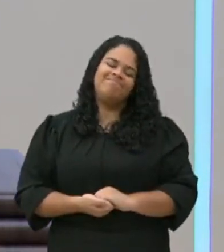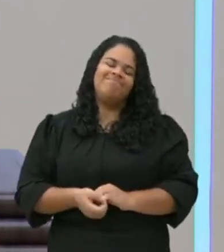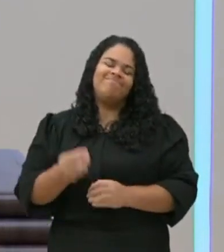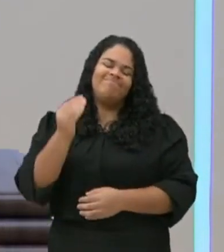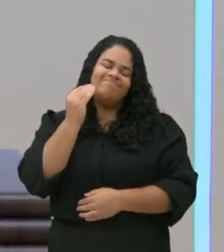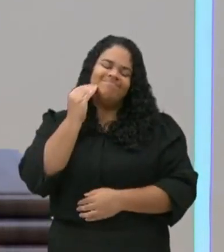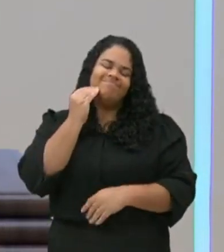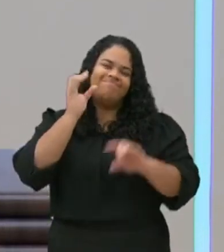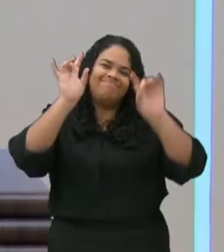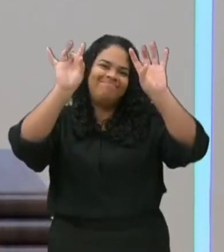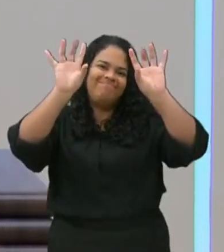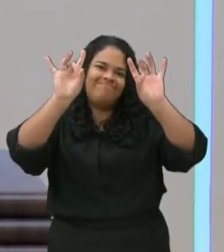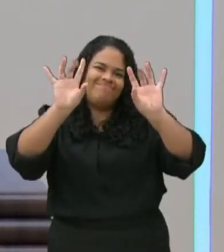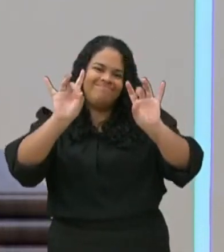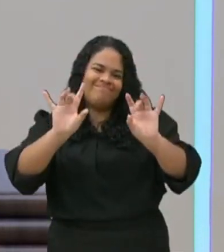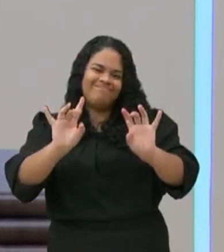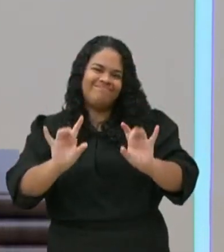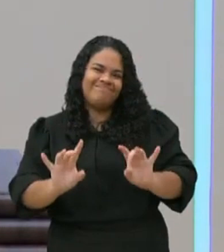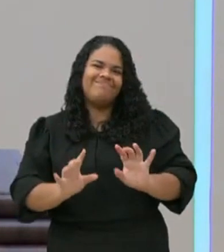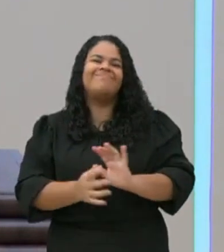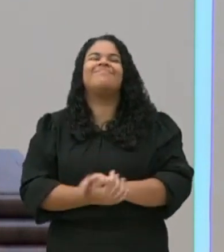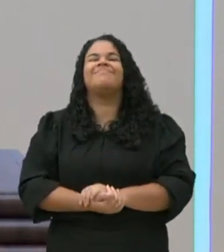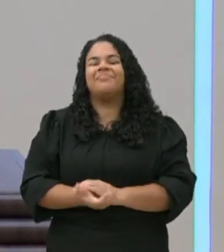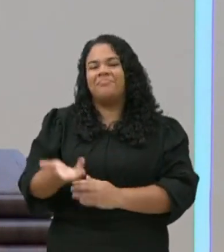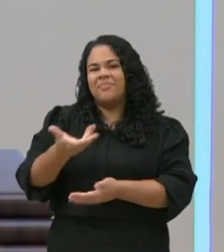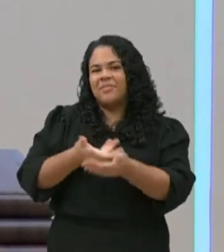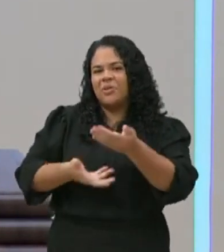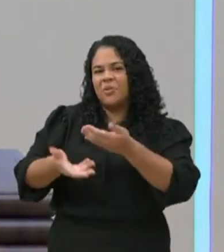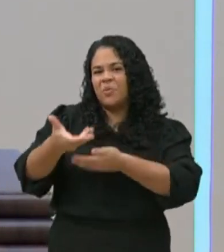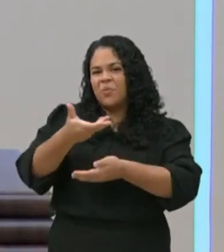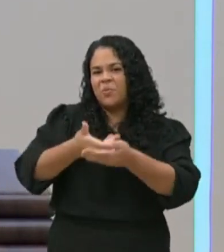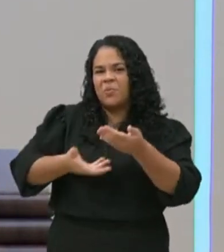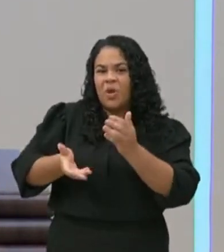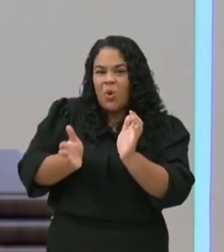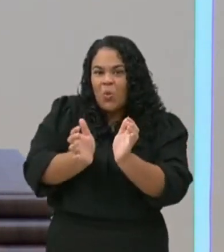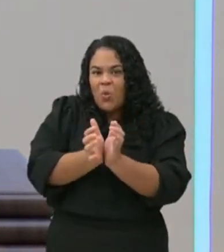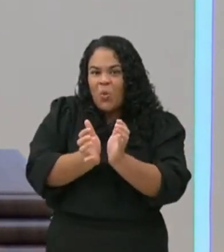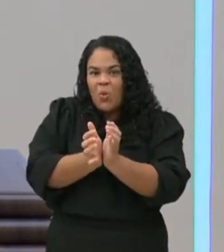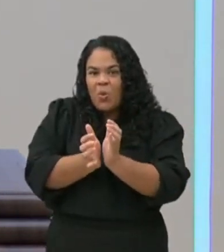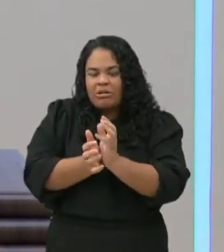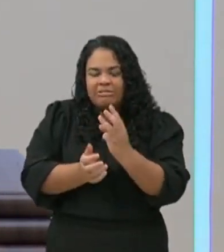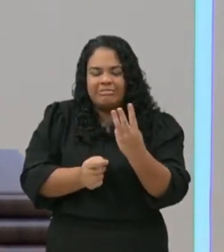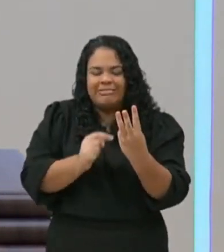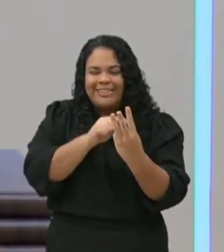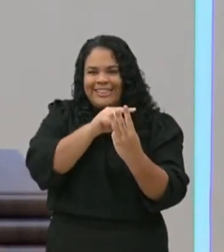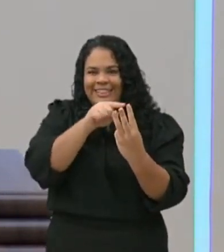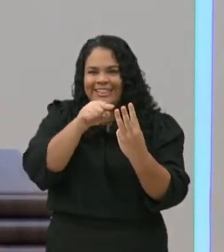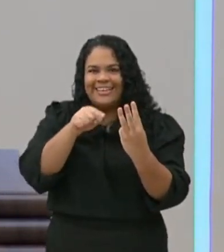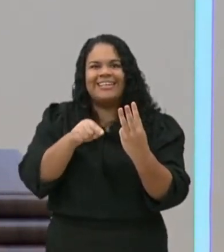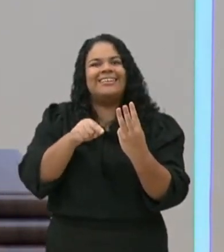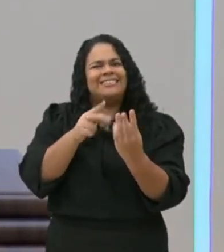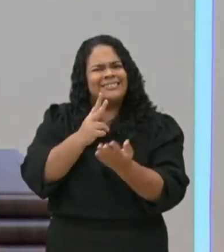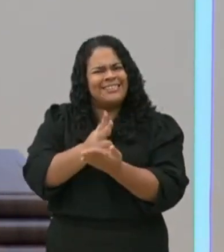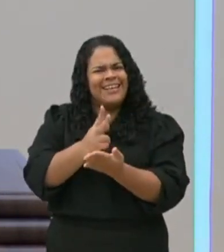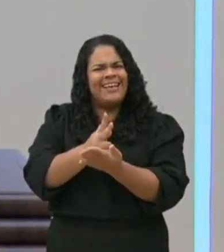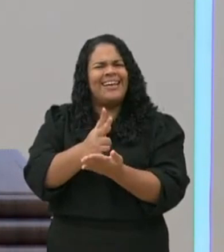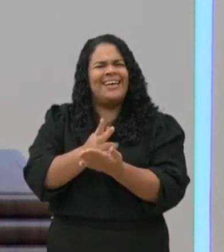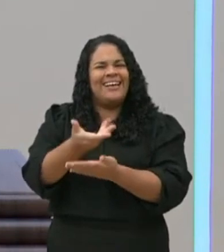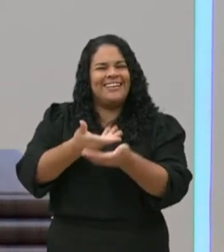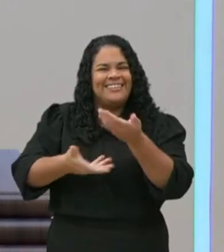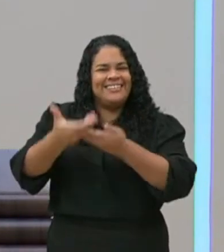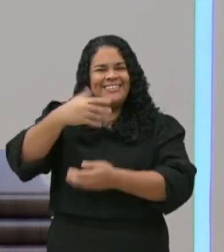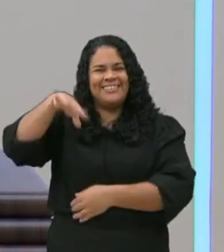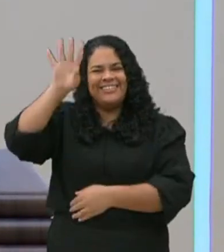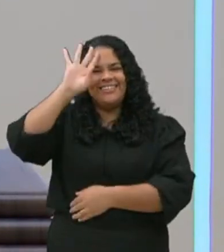privilégio de compor este quadro, esta equipe, de todas as quartas-feiras, junto ao meu amigo pastor Paulo